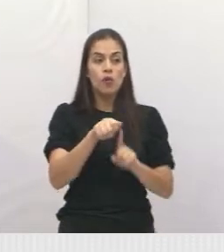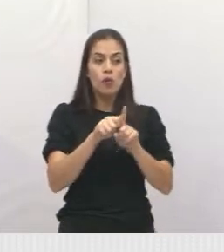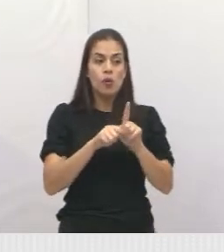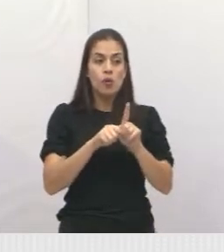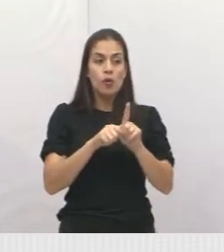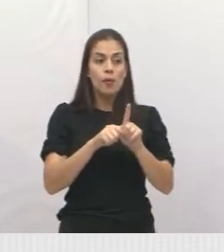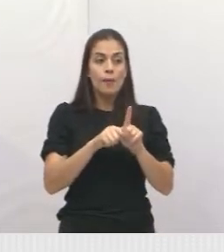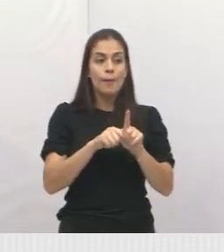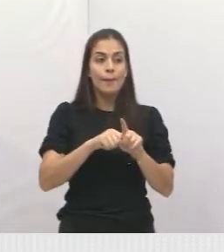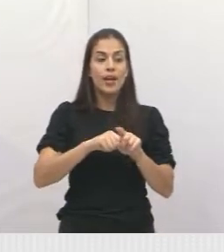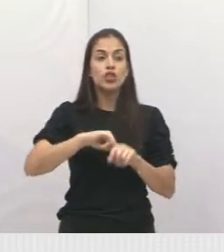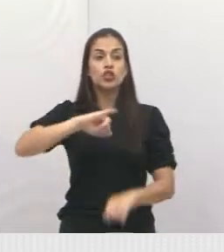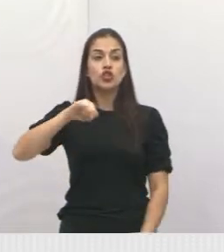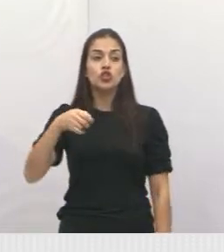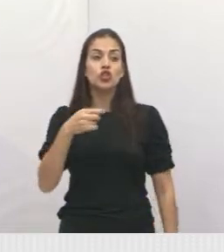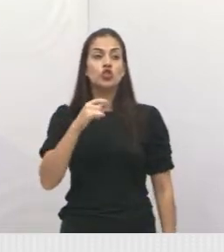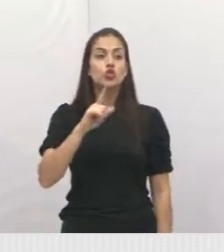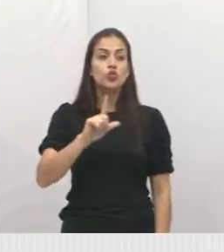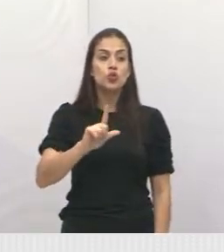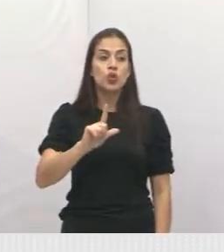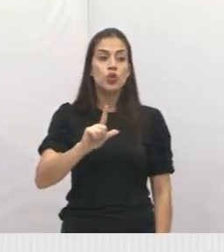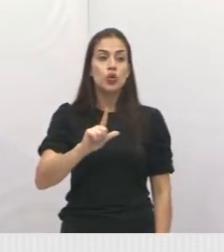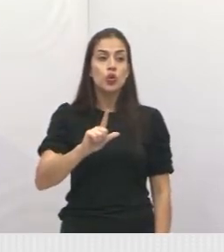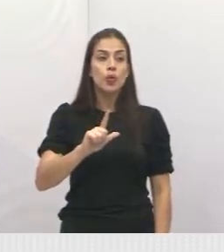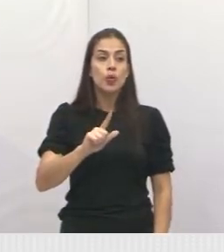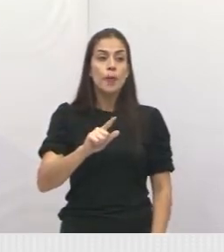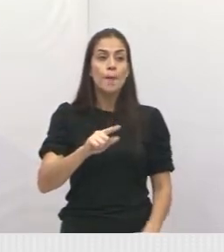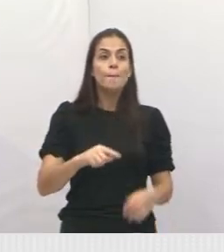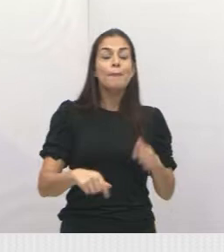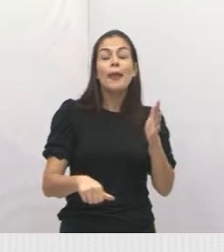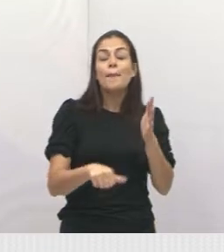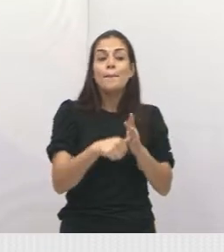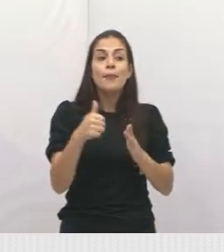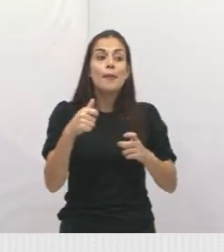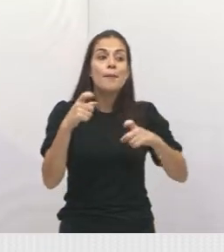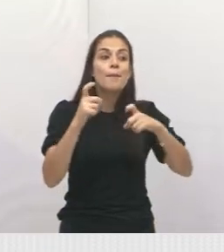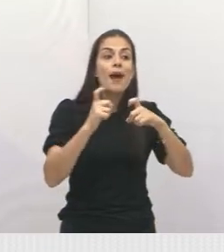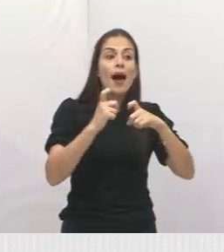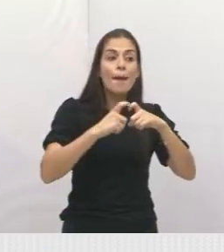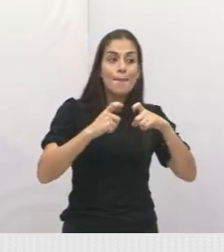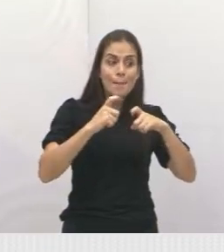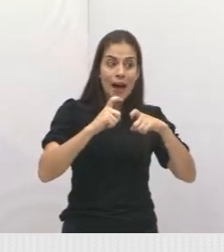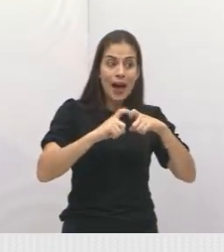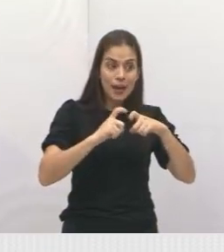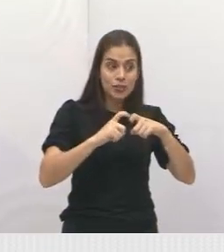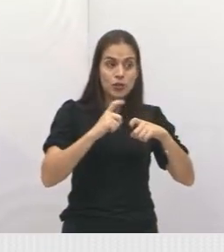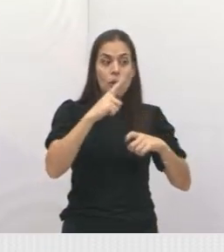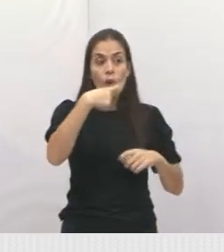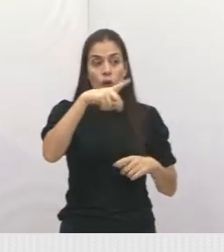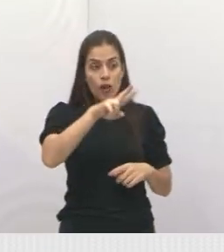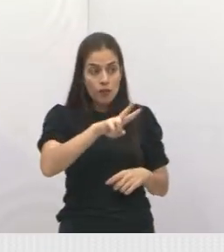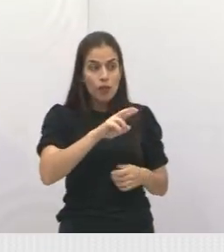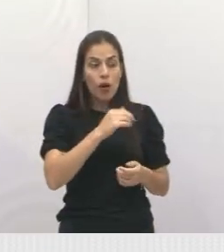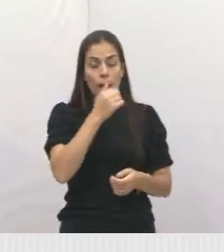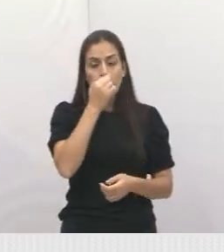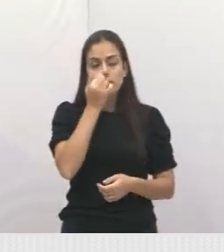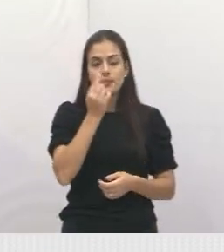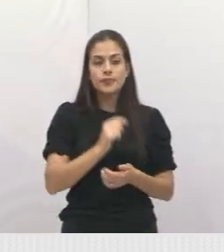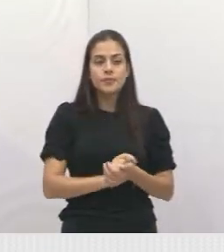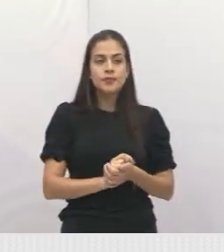consulta na vista. Precisa fazer o tratamento da vista dele. E até agora é assim.